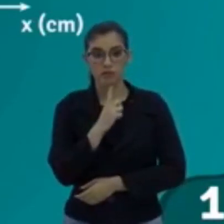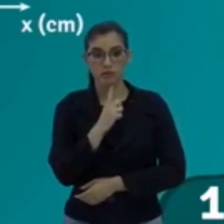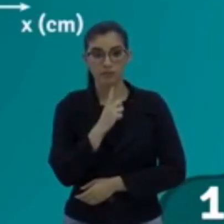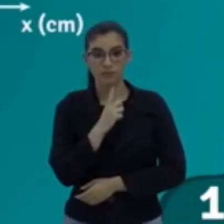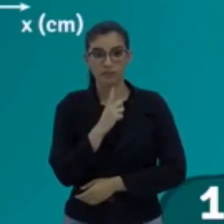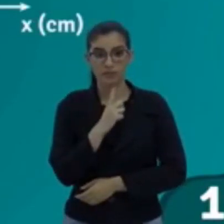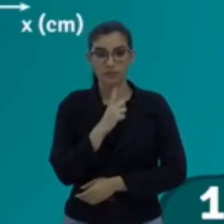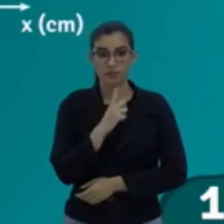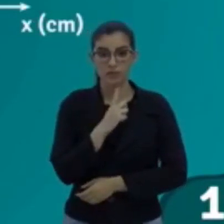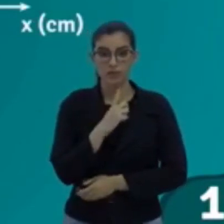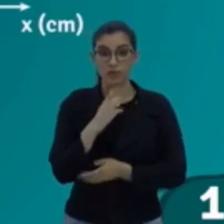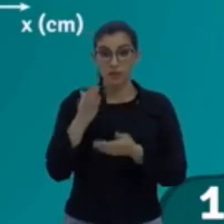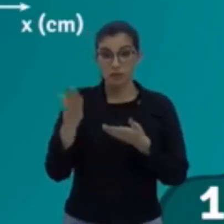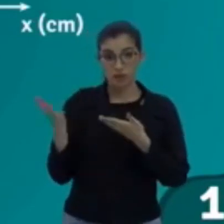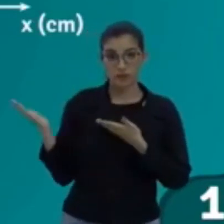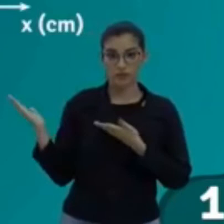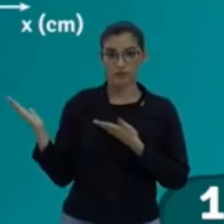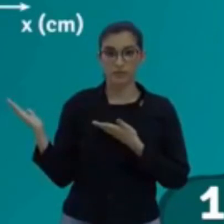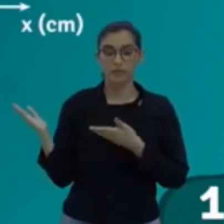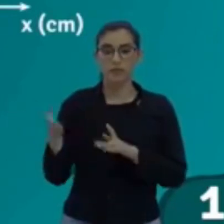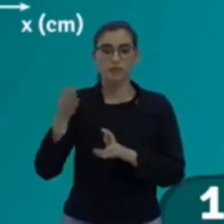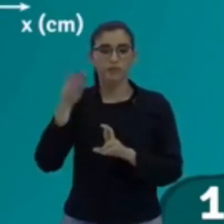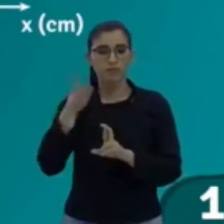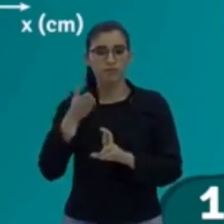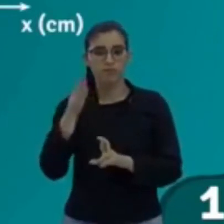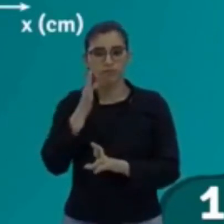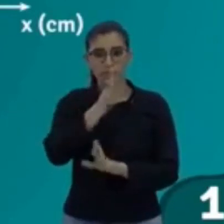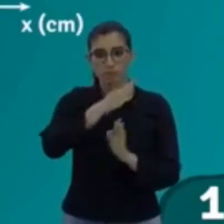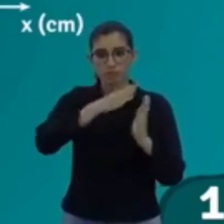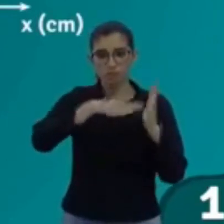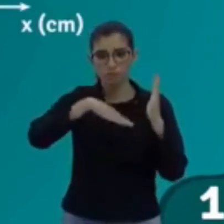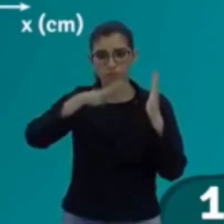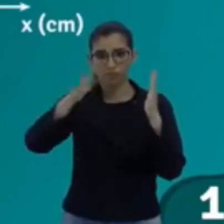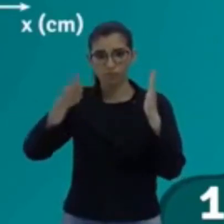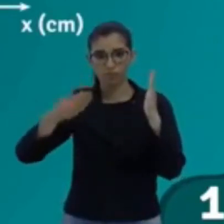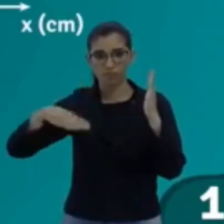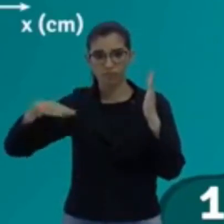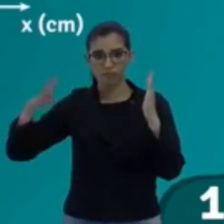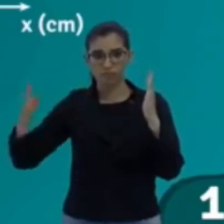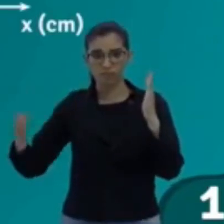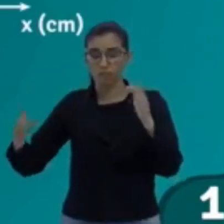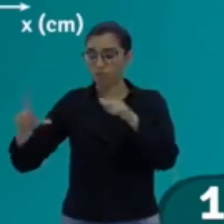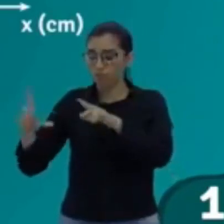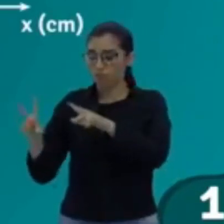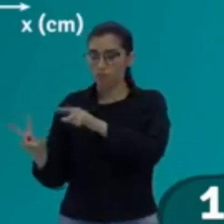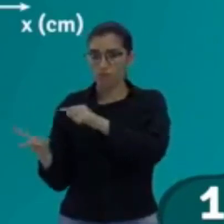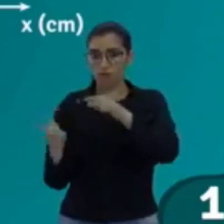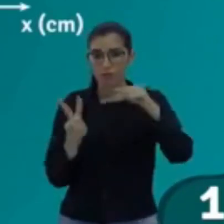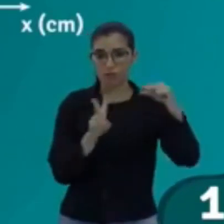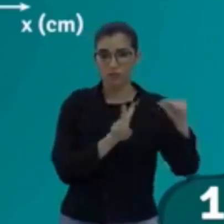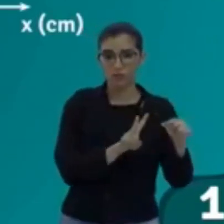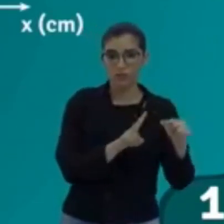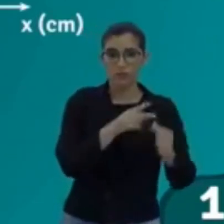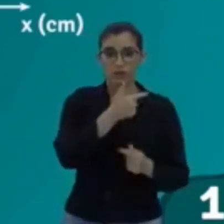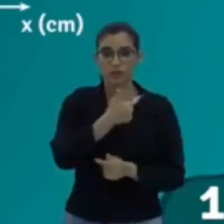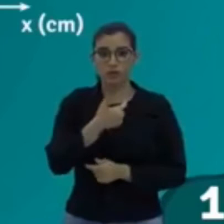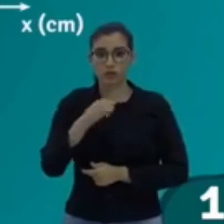gráfico acímica representa uma onda que se propaga com velocidade constante de 20 mil